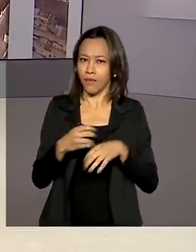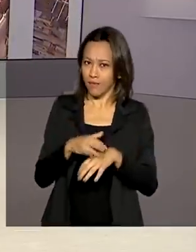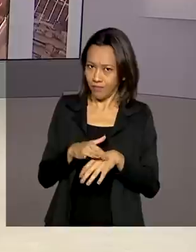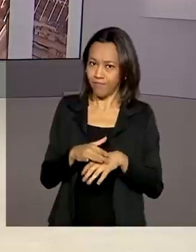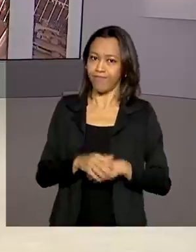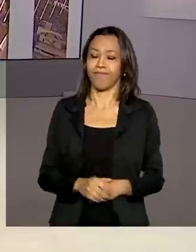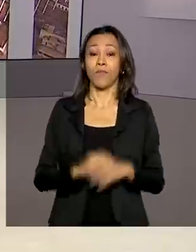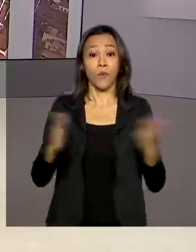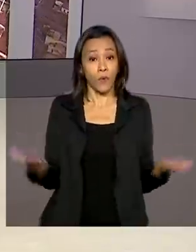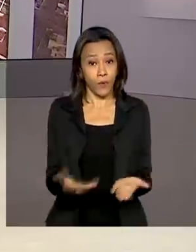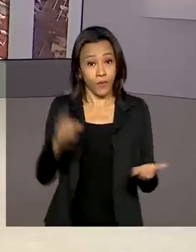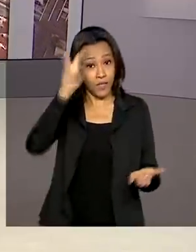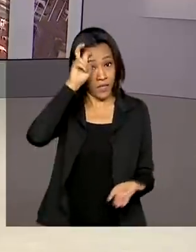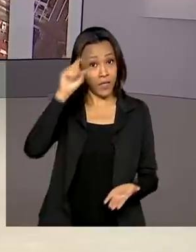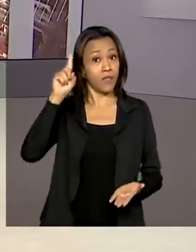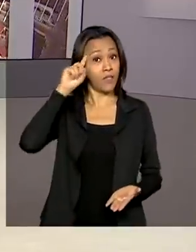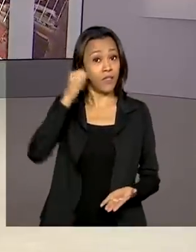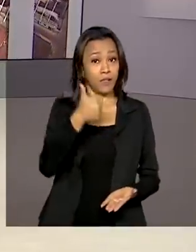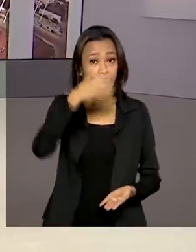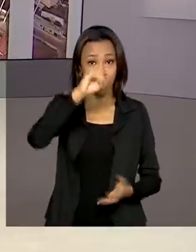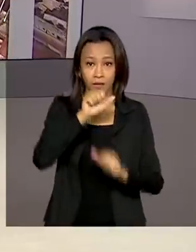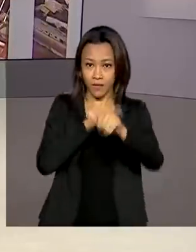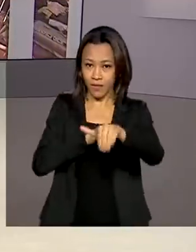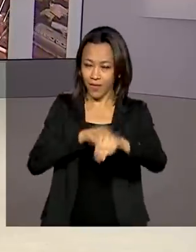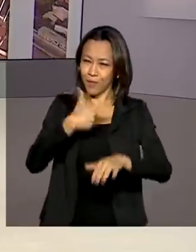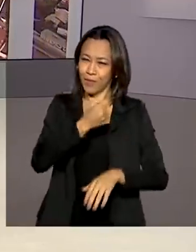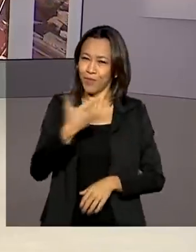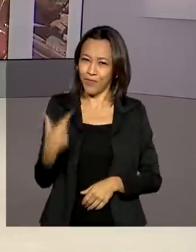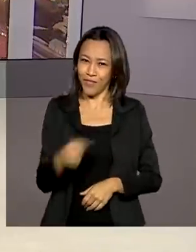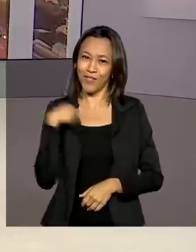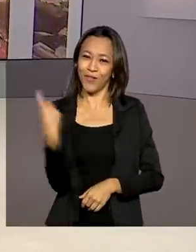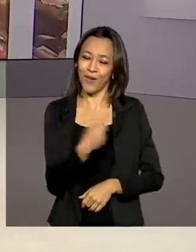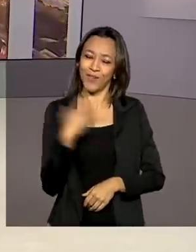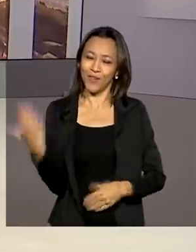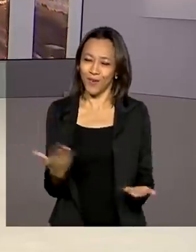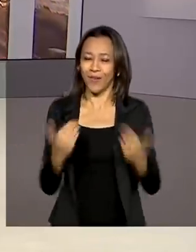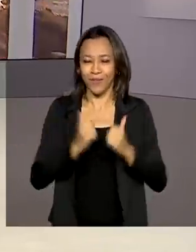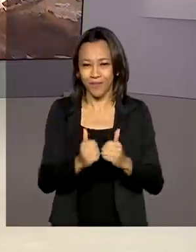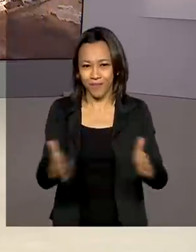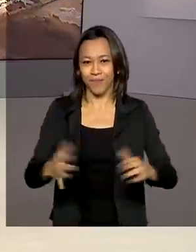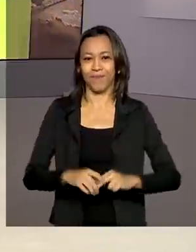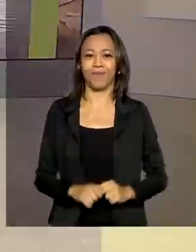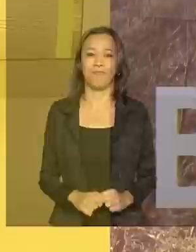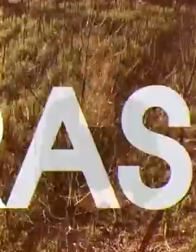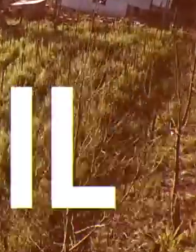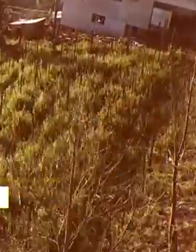Hoje é quinta-feira, 10 de setembro de 2020. O Brasil em Dia começa agora.